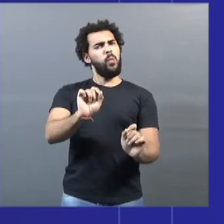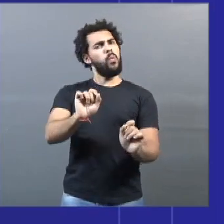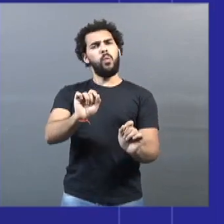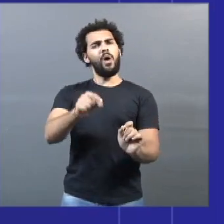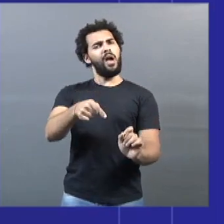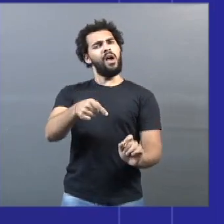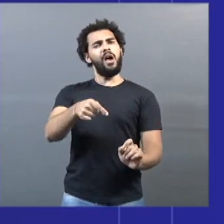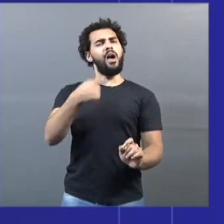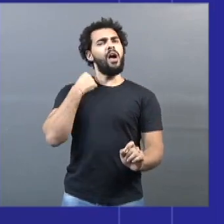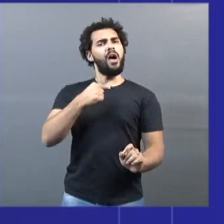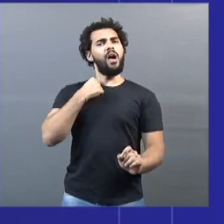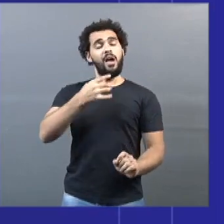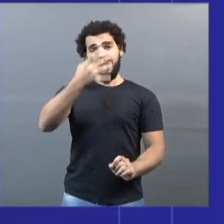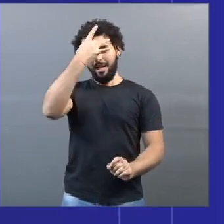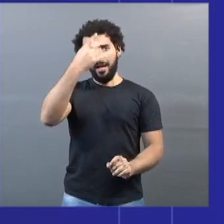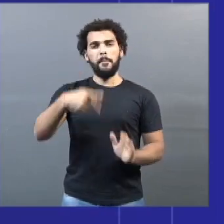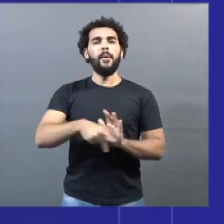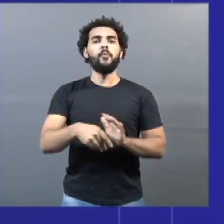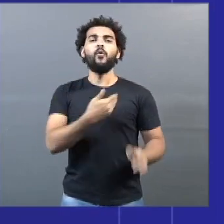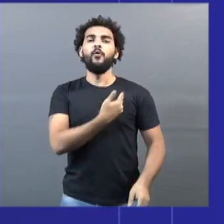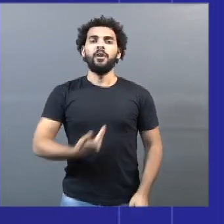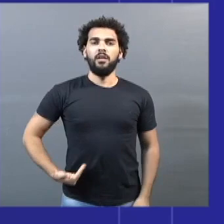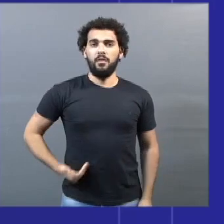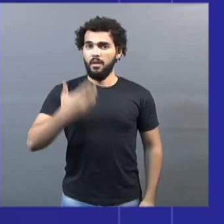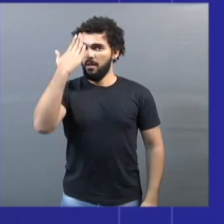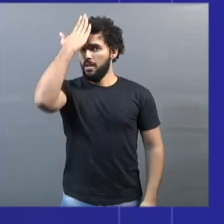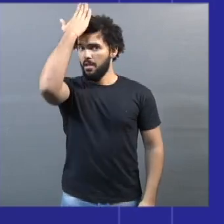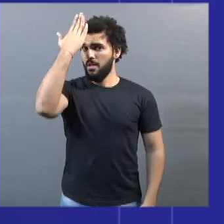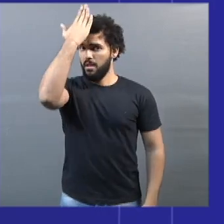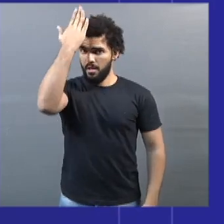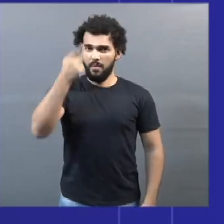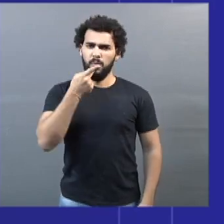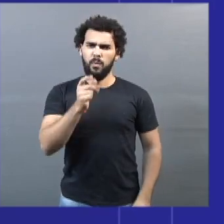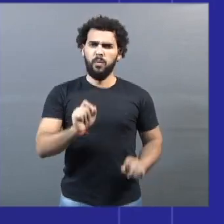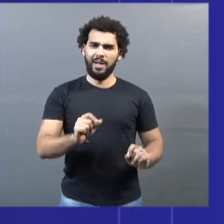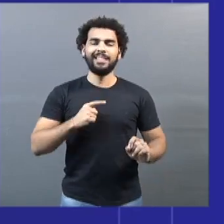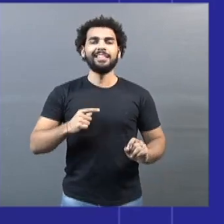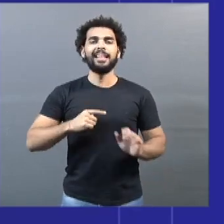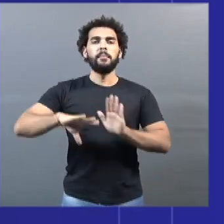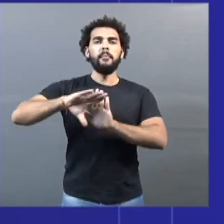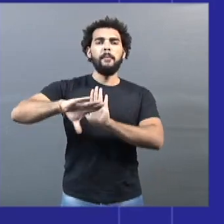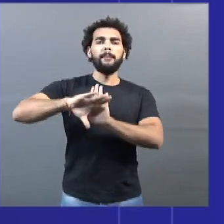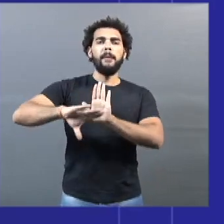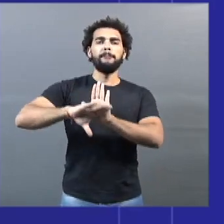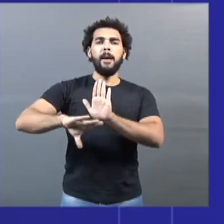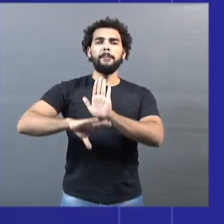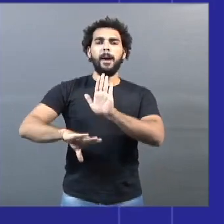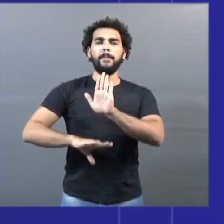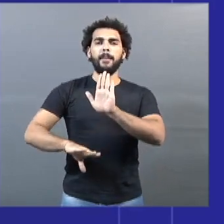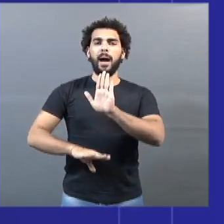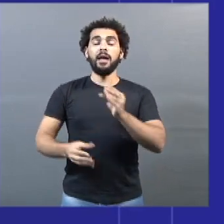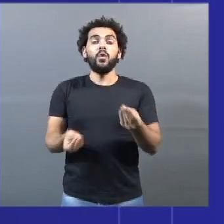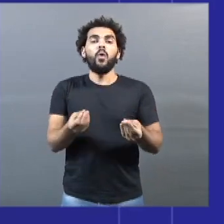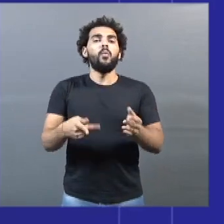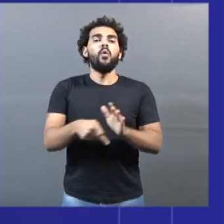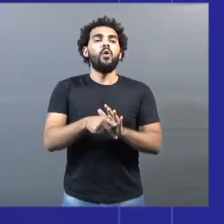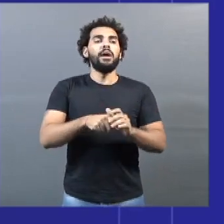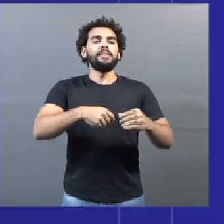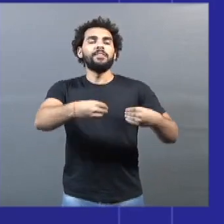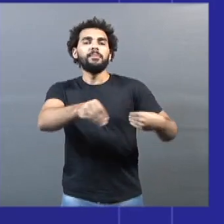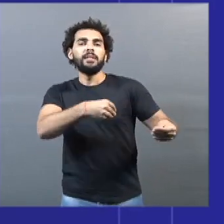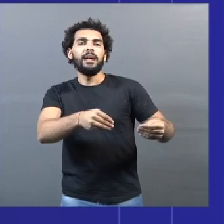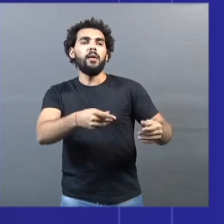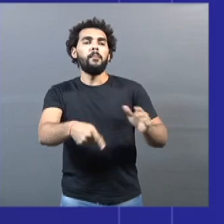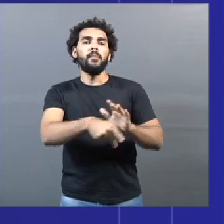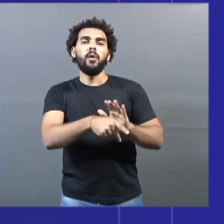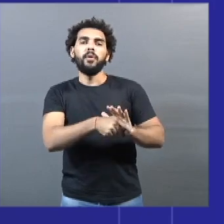um decreto do governador Zema que estabelece um plano para a flexibilização gradual das medidas de isolamento social